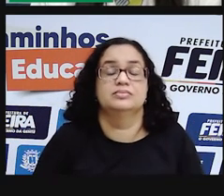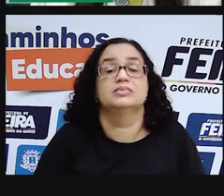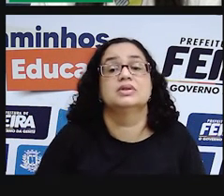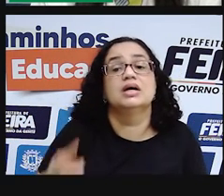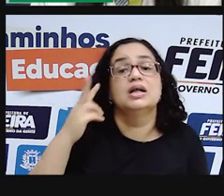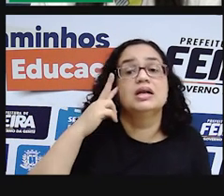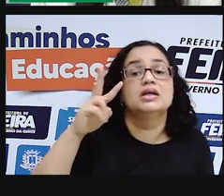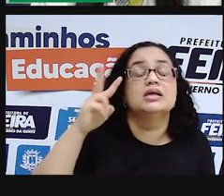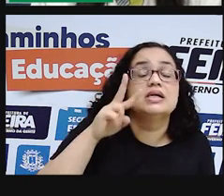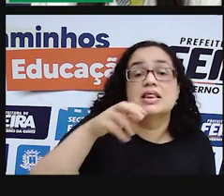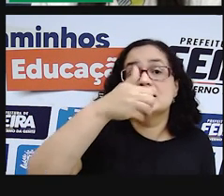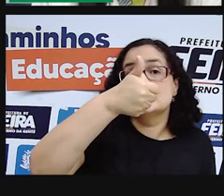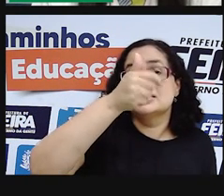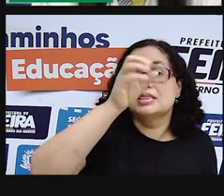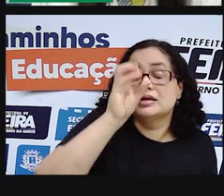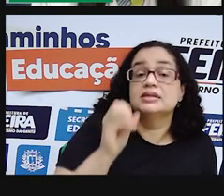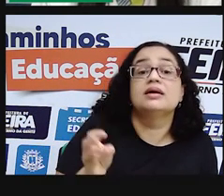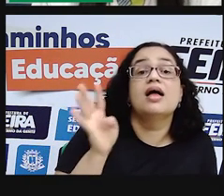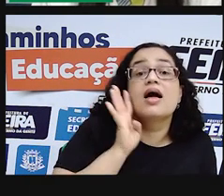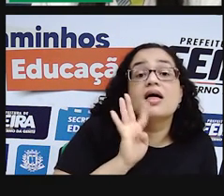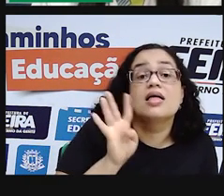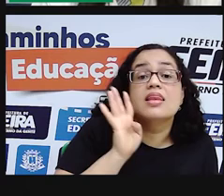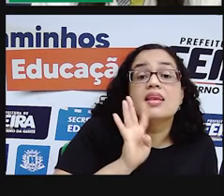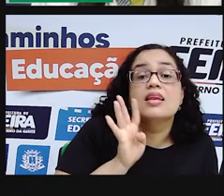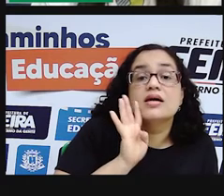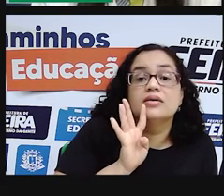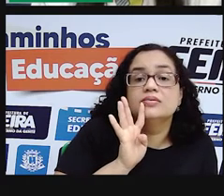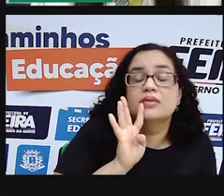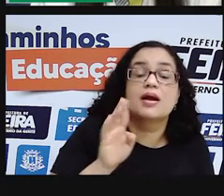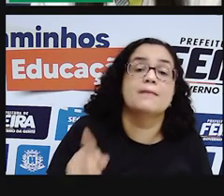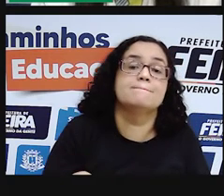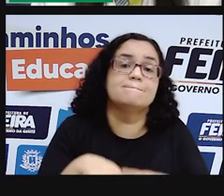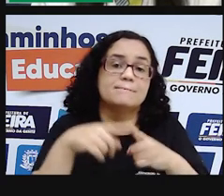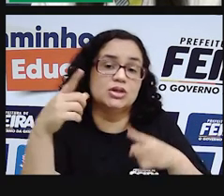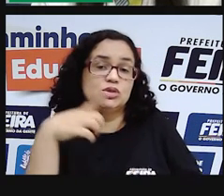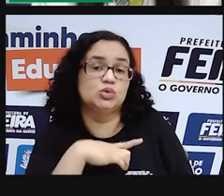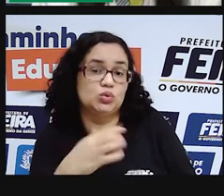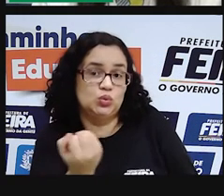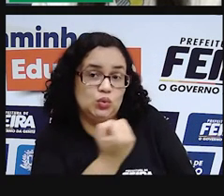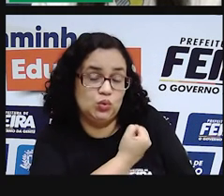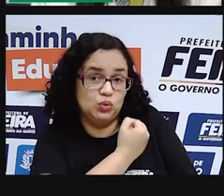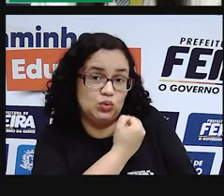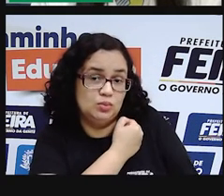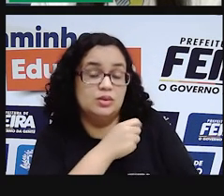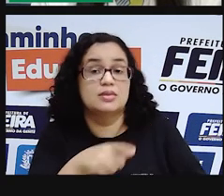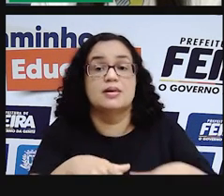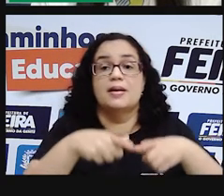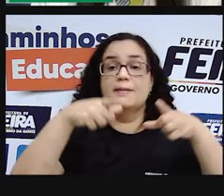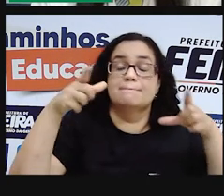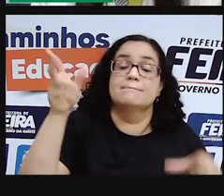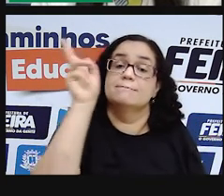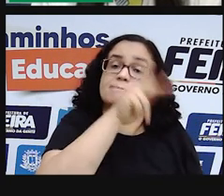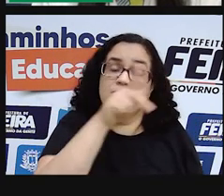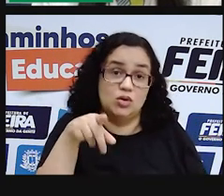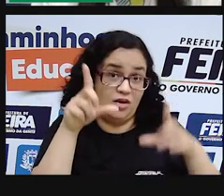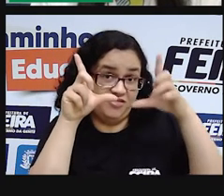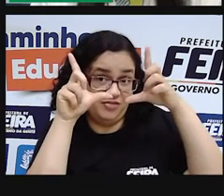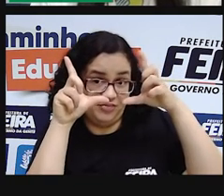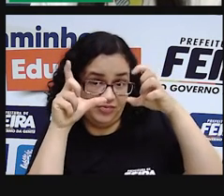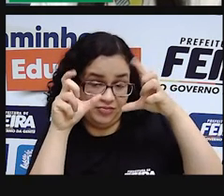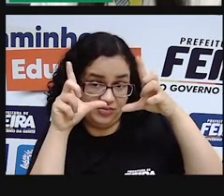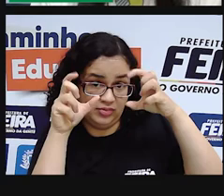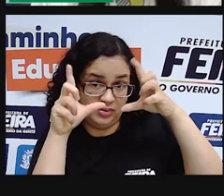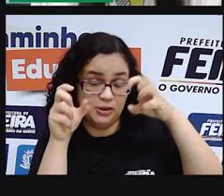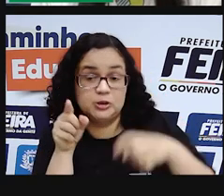né? Trouxeram ali os dez mais interessantes, mas existe um número muito maior. A Pró trouxe a foto aqui, ó,